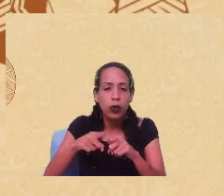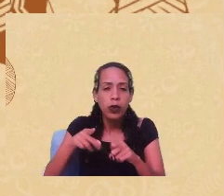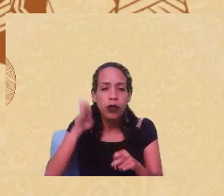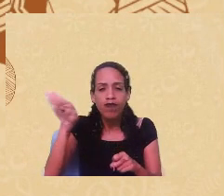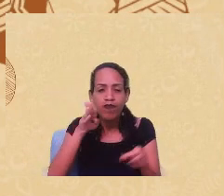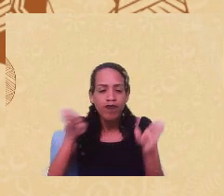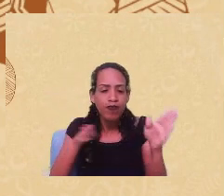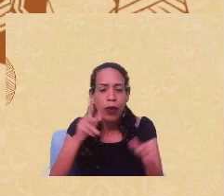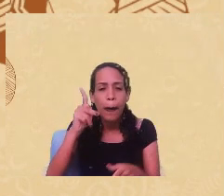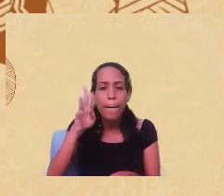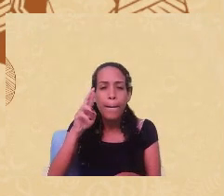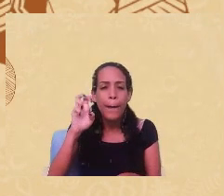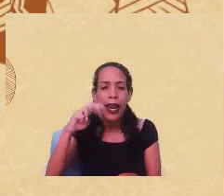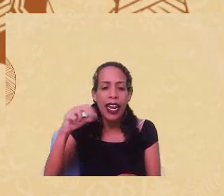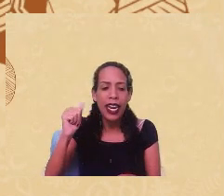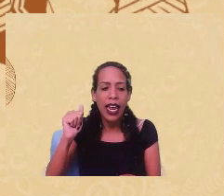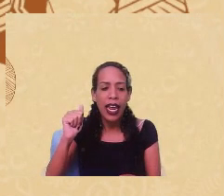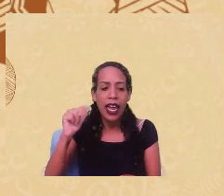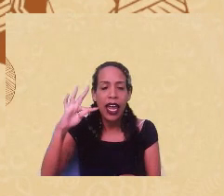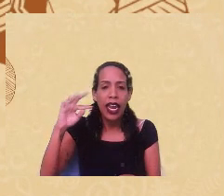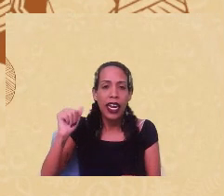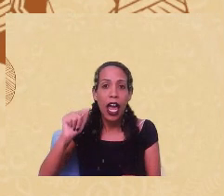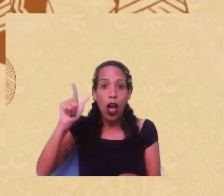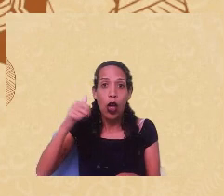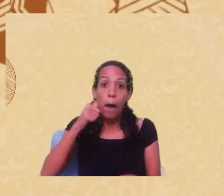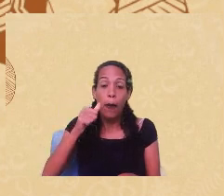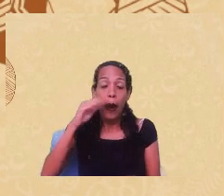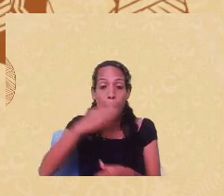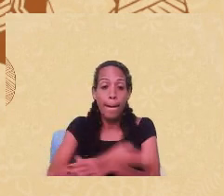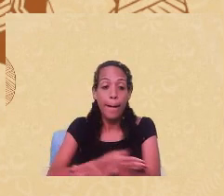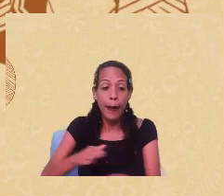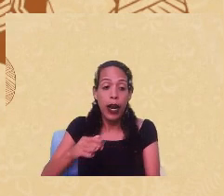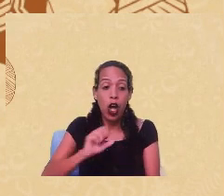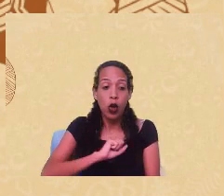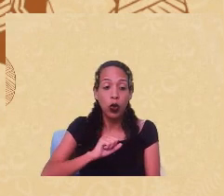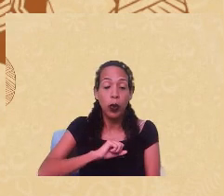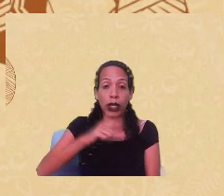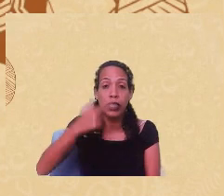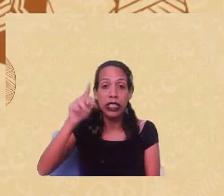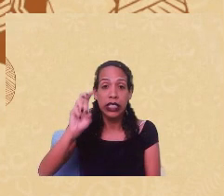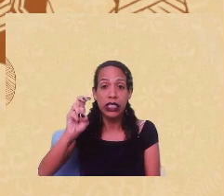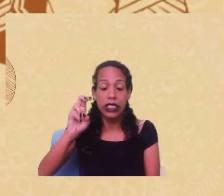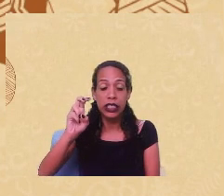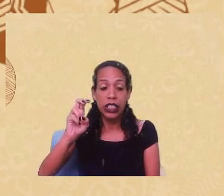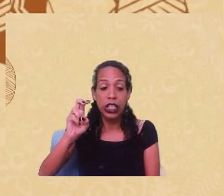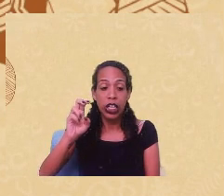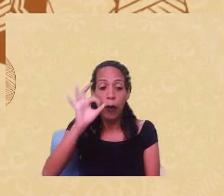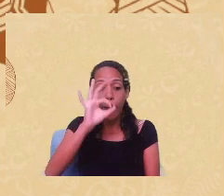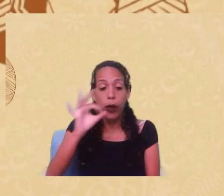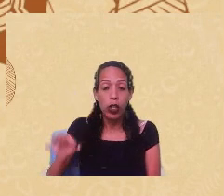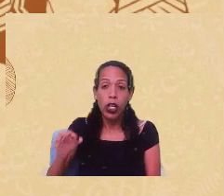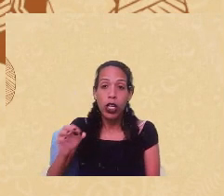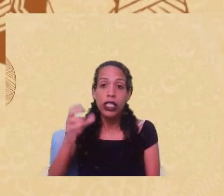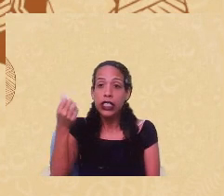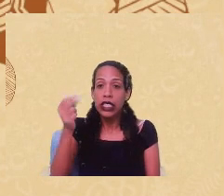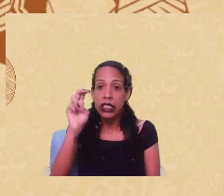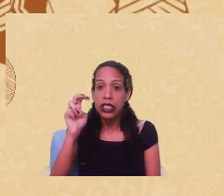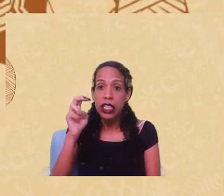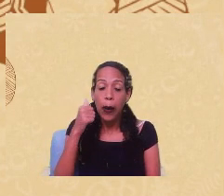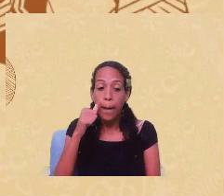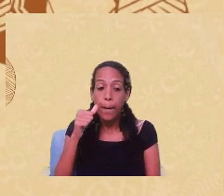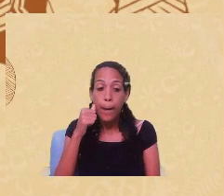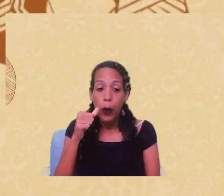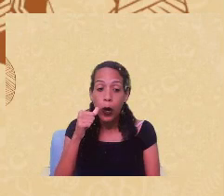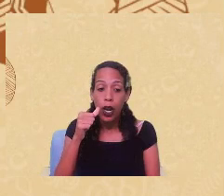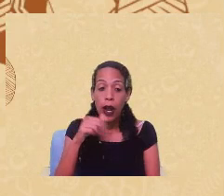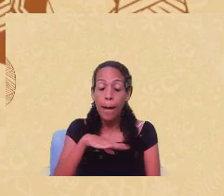brancas, esse número foi de 75%, né, assim. 60% das mulheres que morreram ou que morrem em decorrência de complicações com